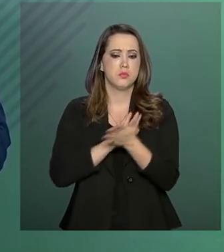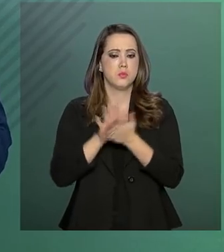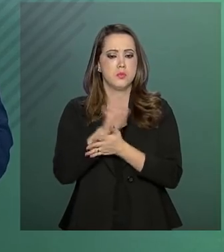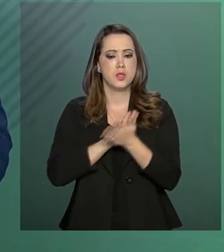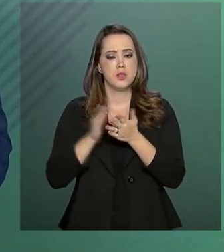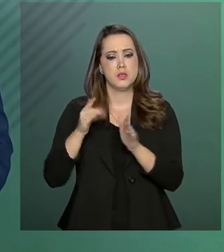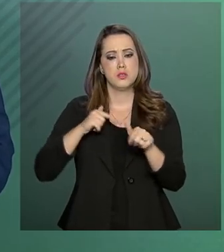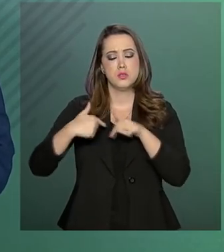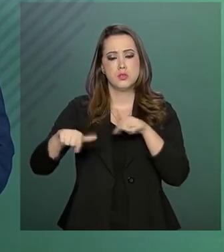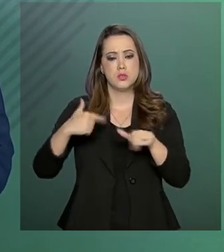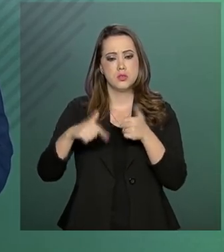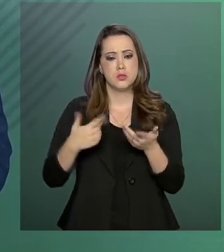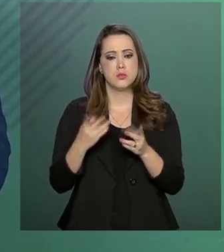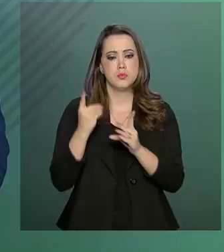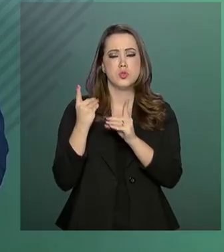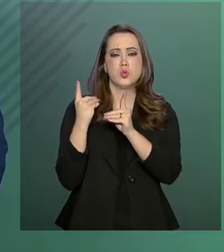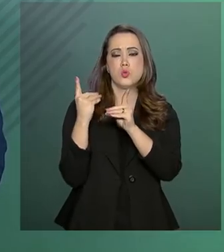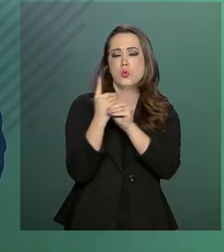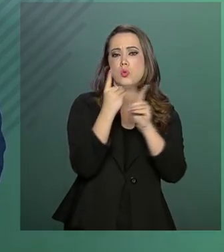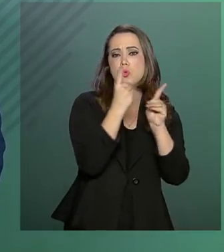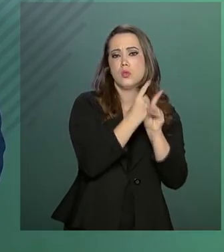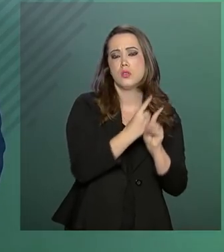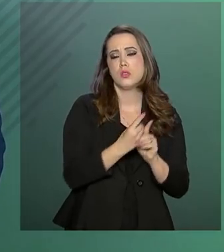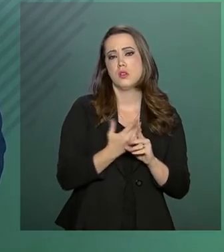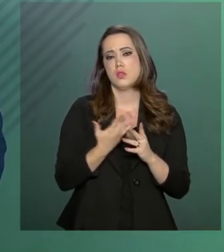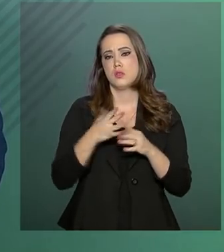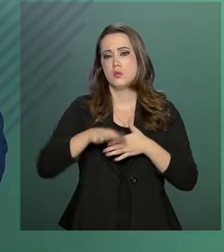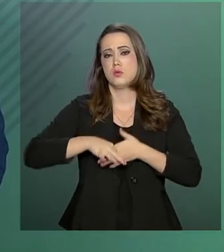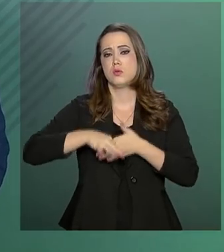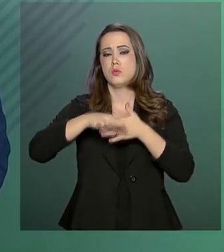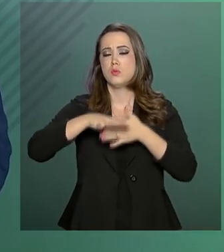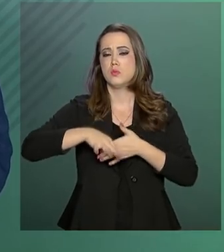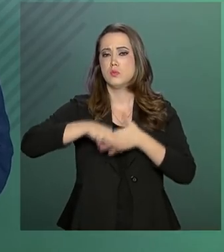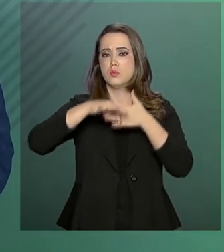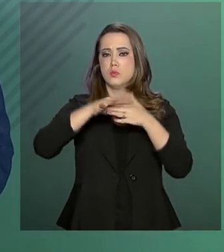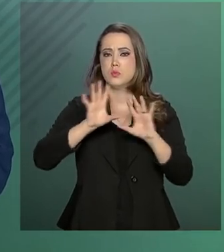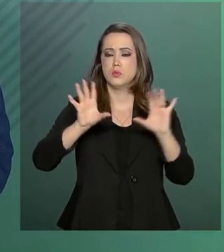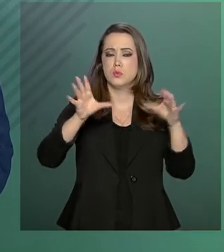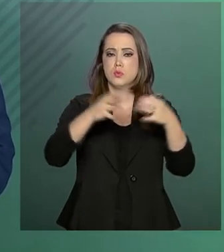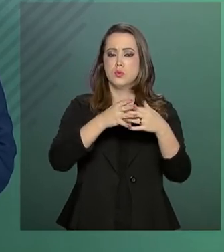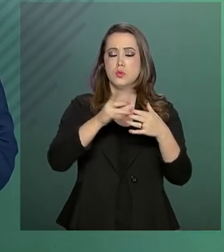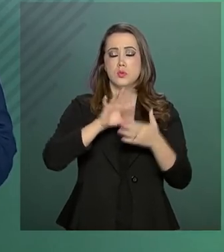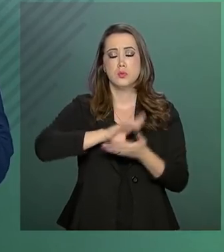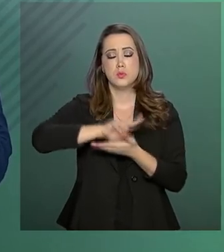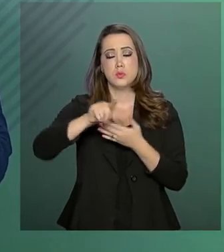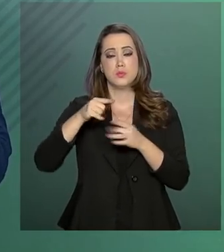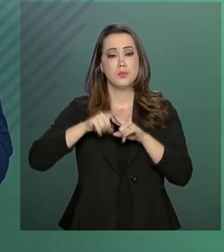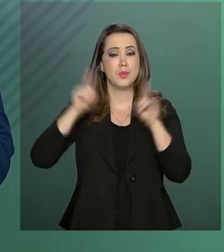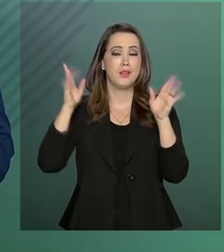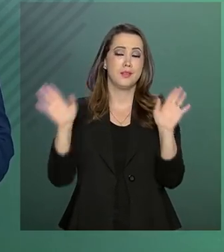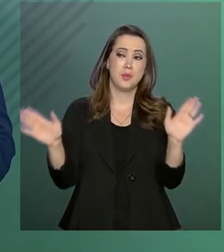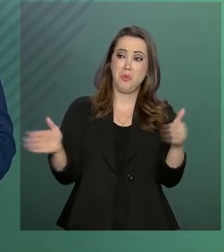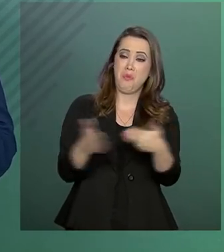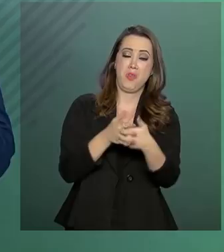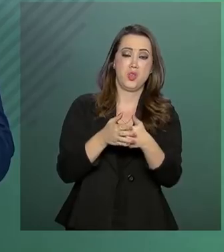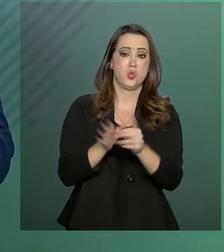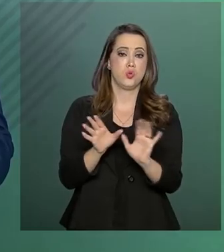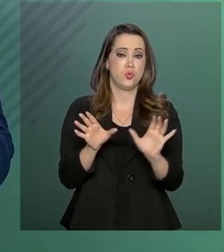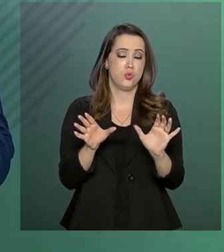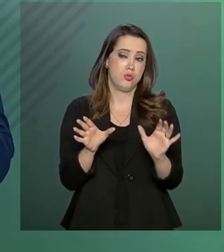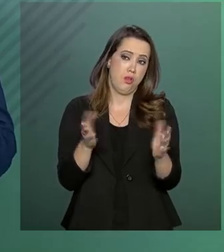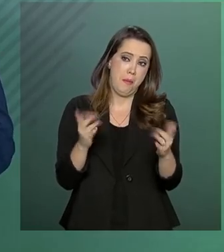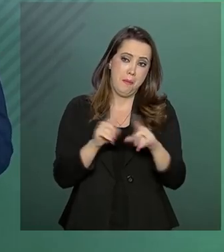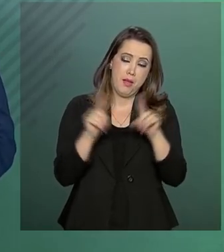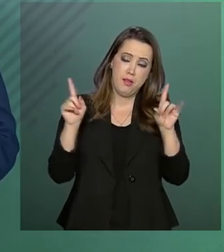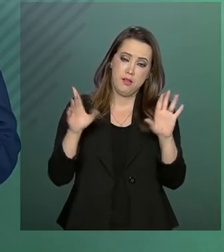iniciativa de encontrar-se com líderes dessa categoria, não obstante, não fecha a porta. E mesmo